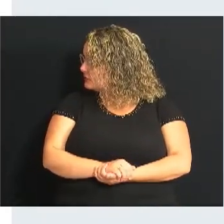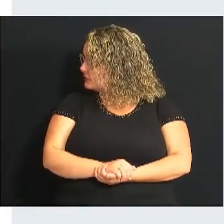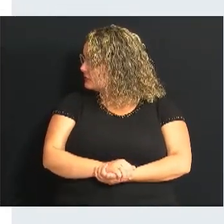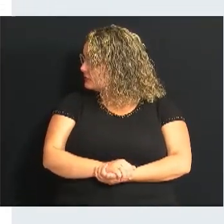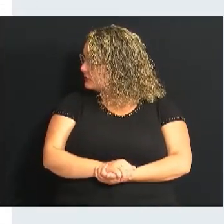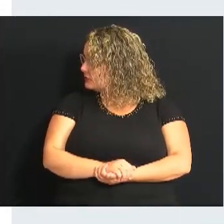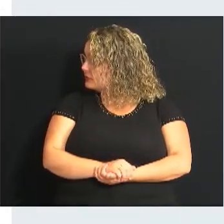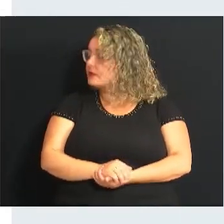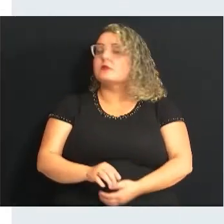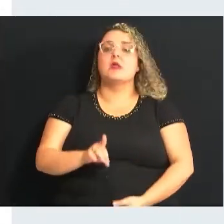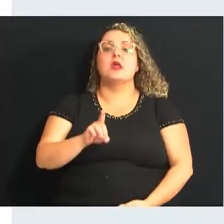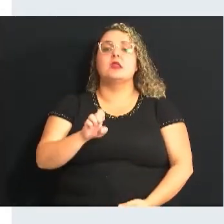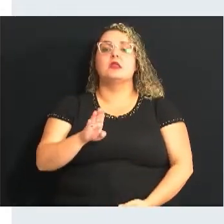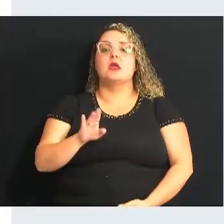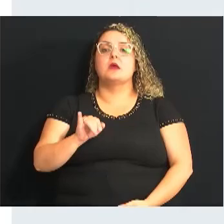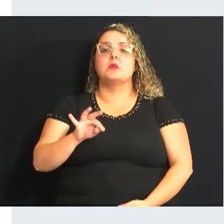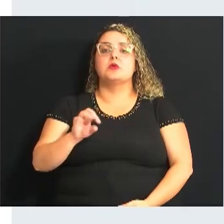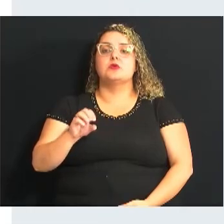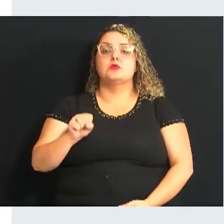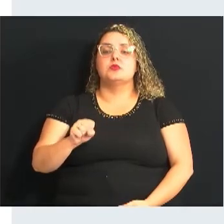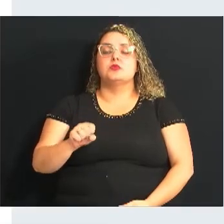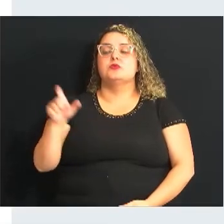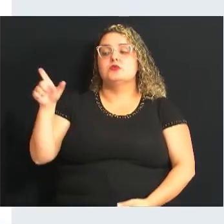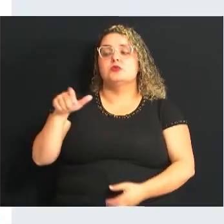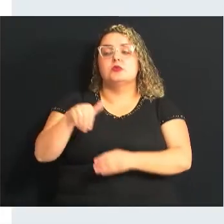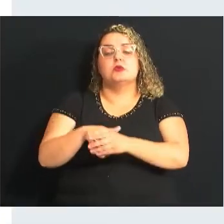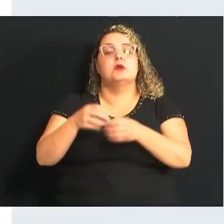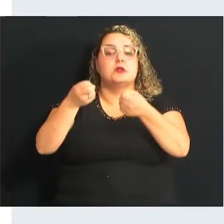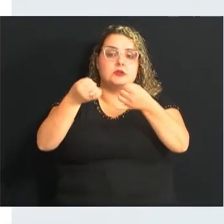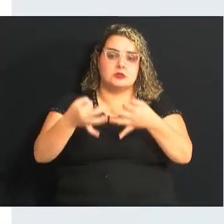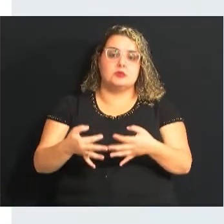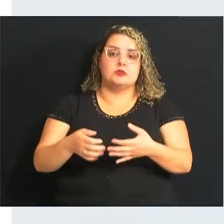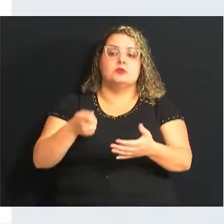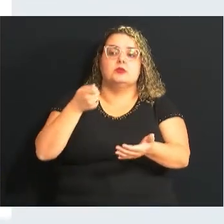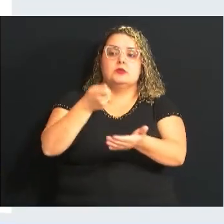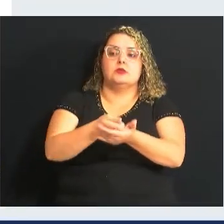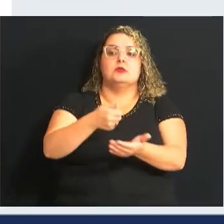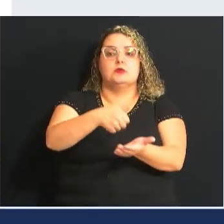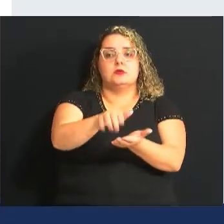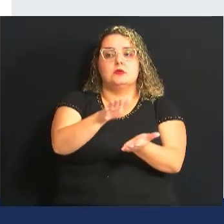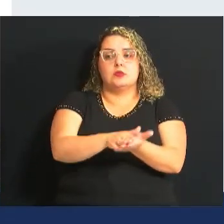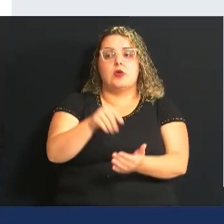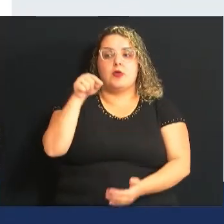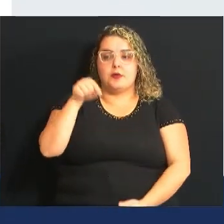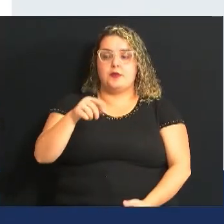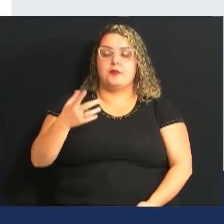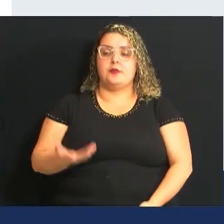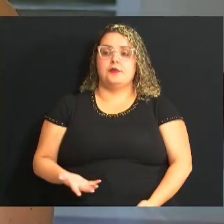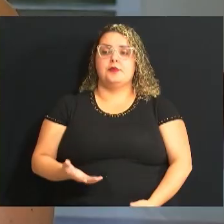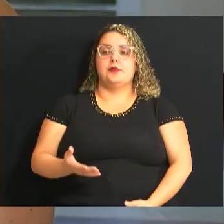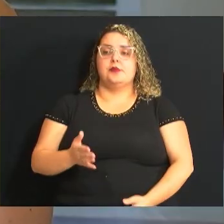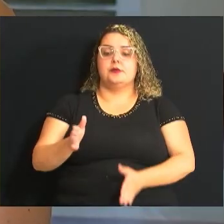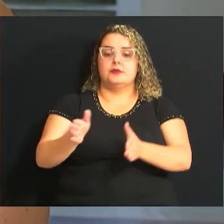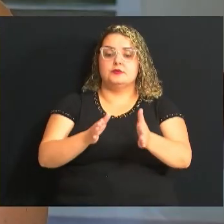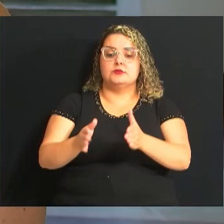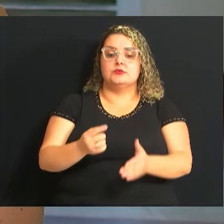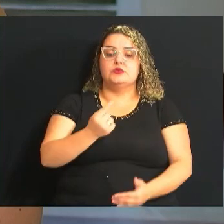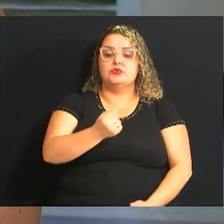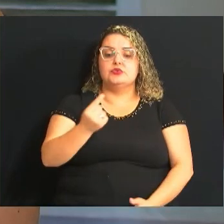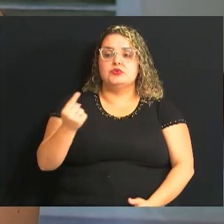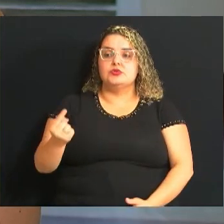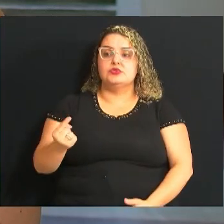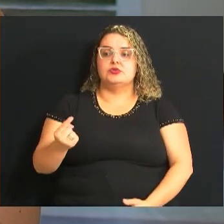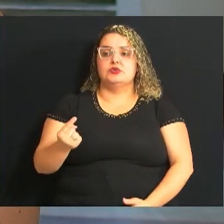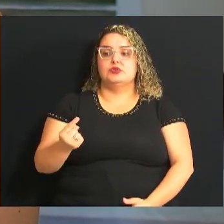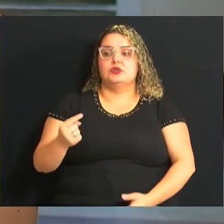TSE tem a parte de débitos do eleitor O eleitor consegue fazer a justificativa e o pagamento da multa por lá Os prazos são